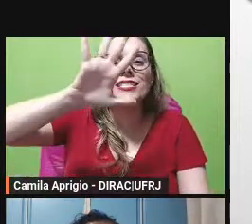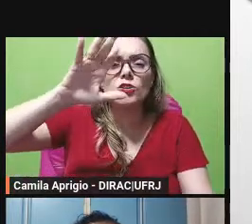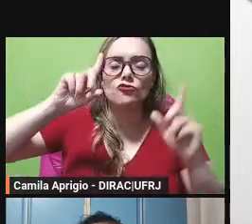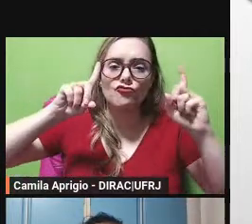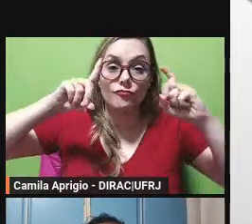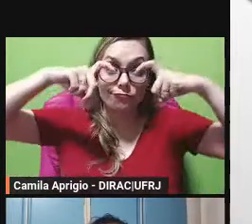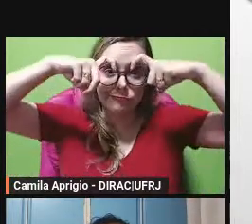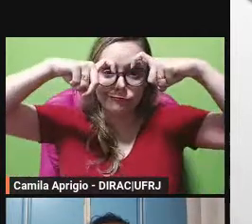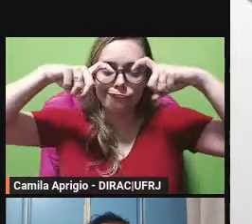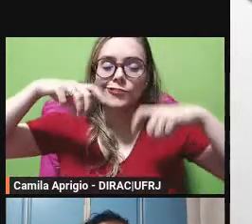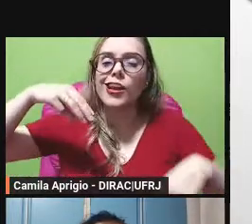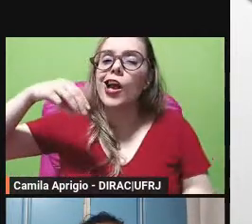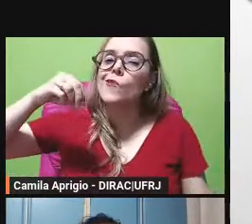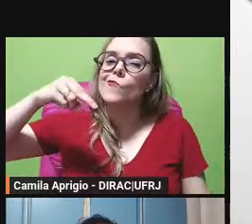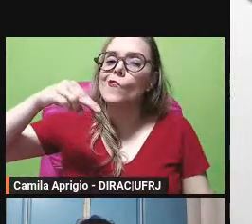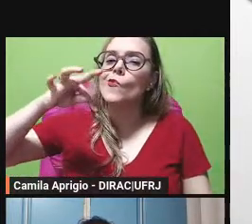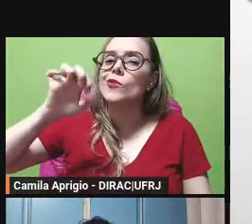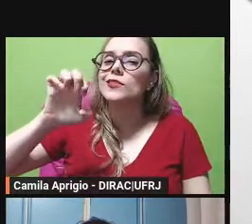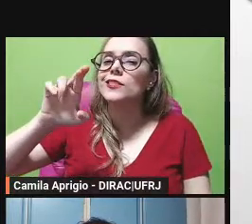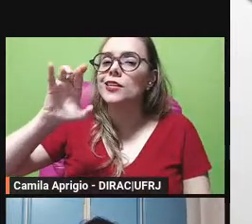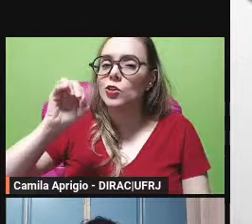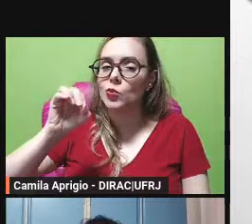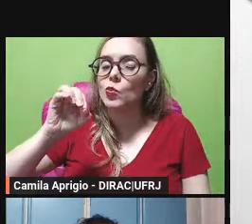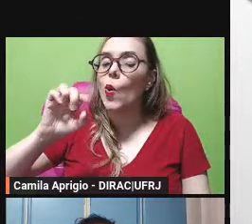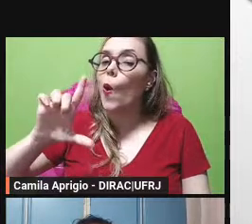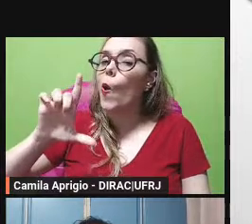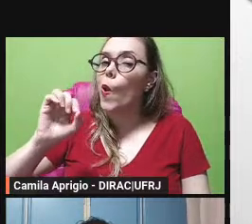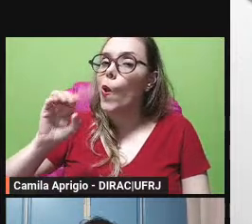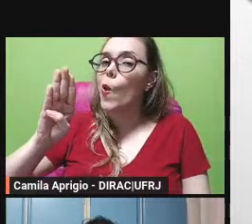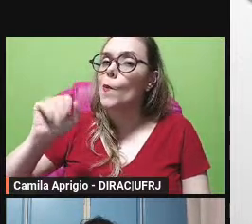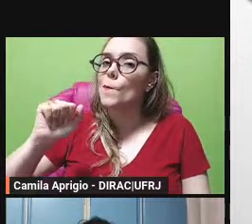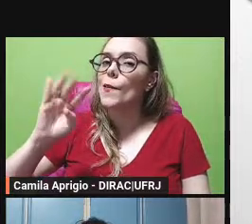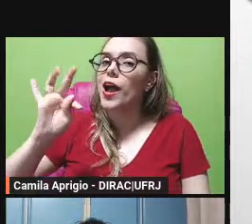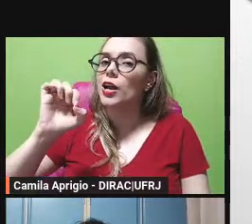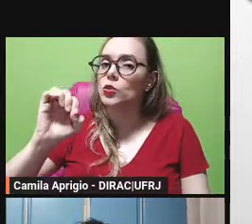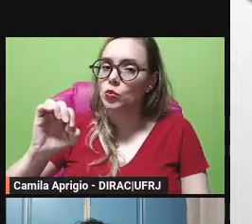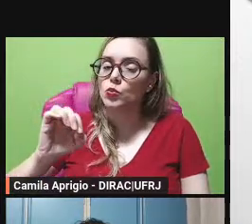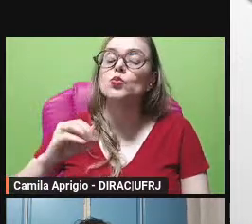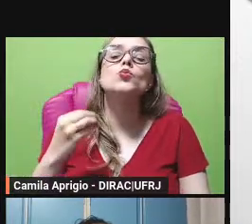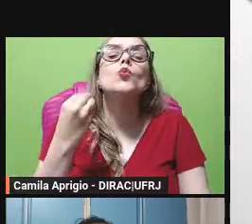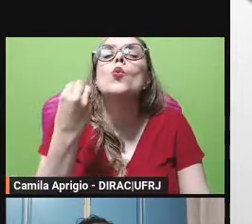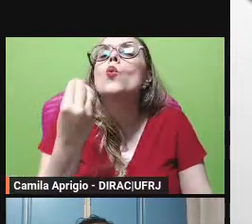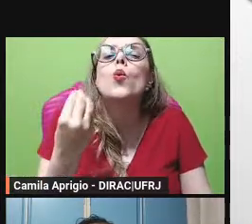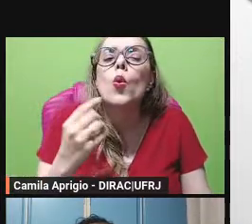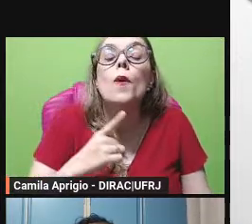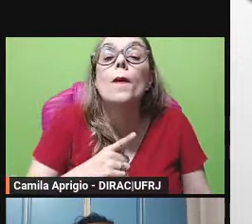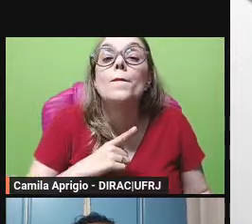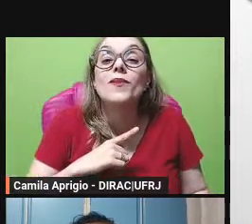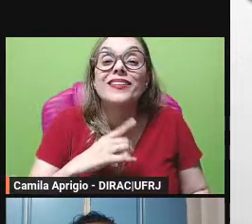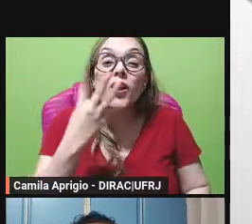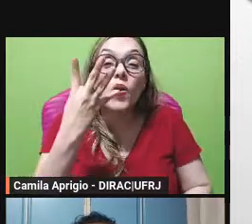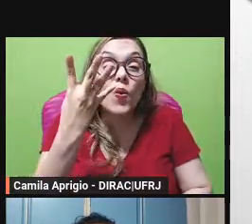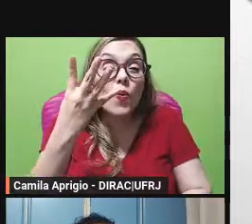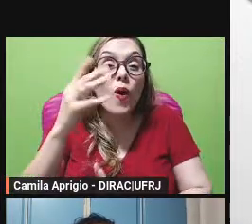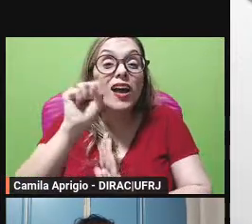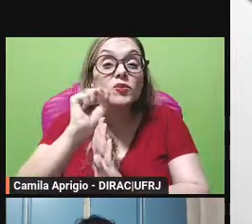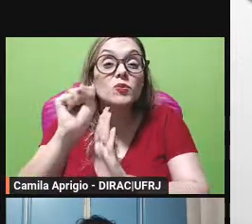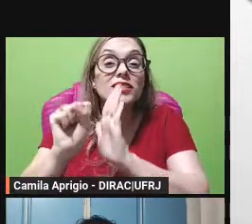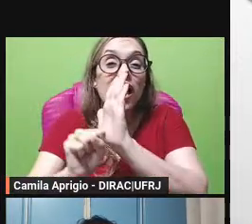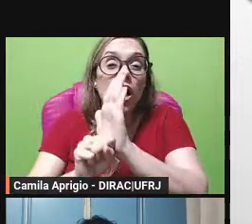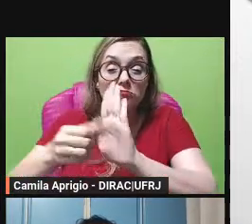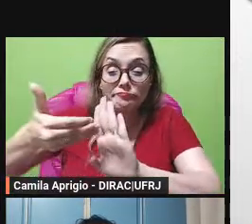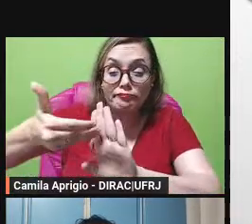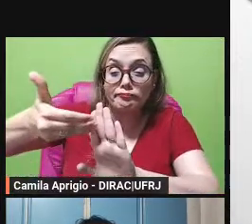o Brasil é descoberto chegamos ao Brasil e durante quatro séculos nós não tivemos literatura adequada pra